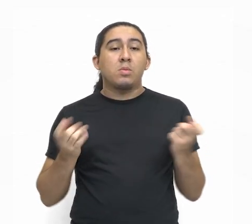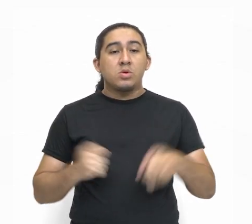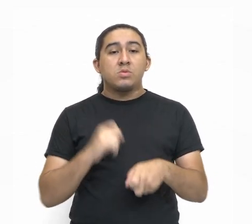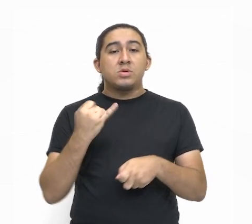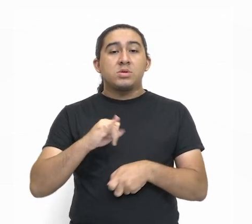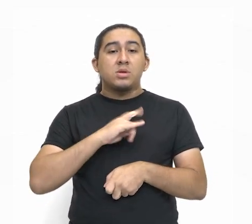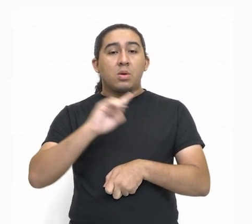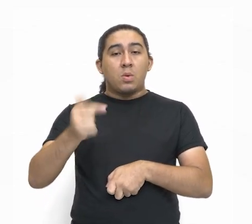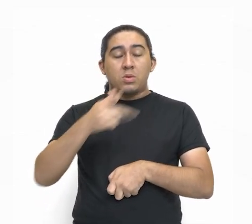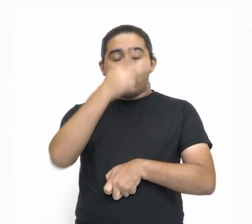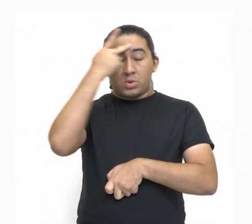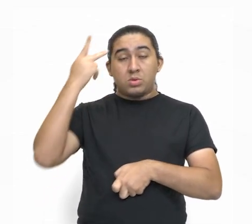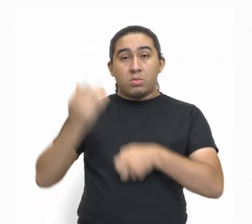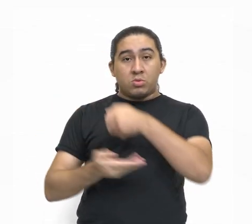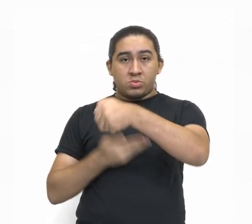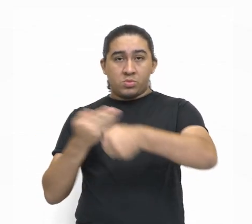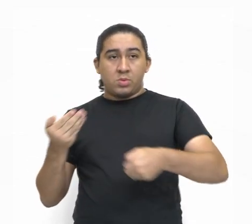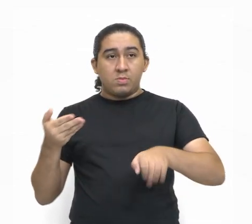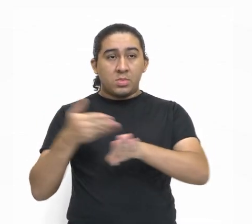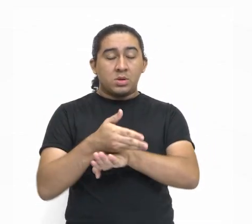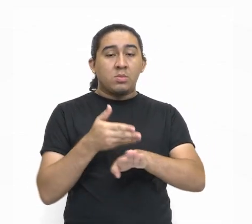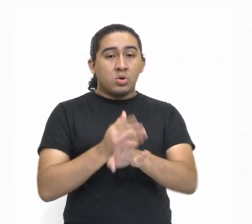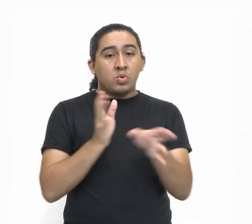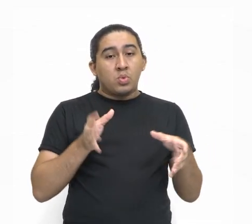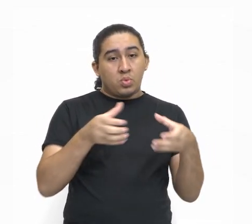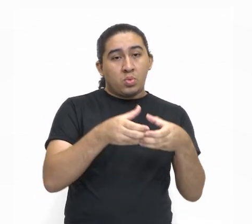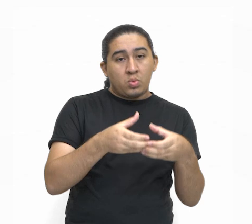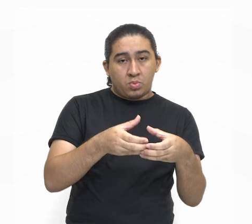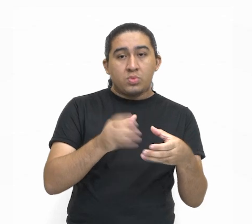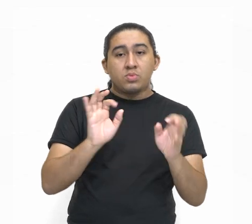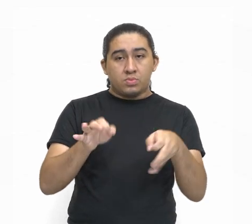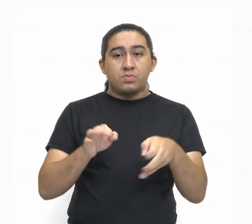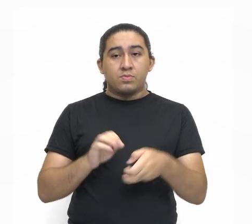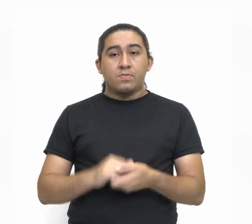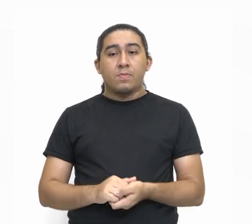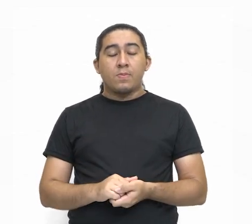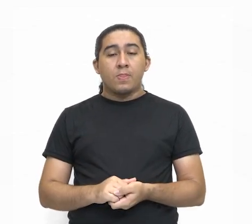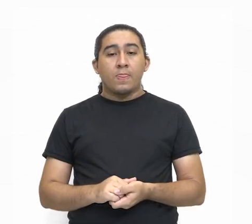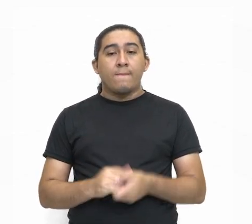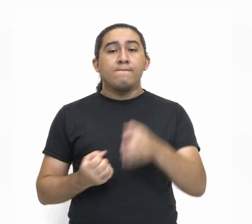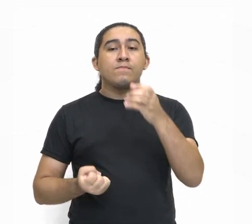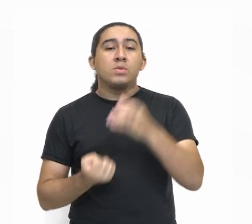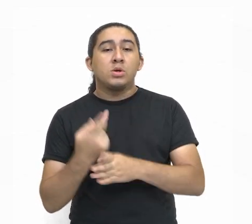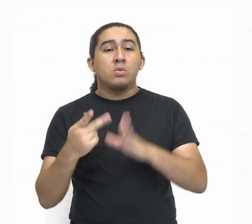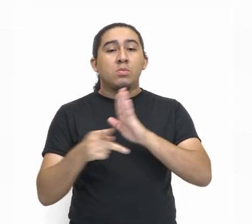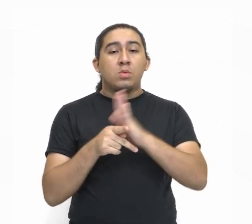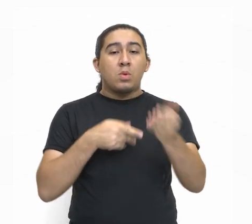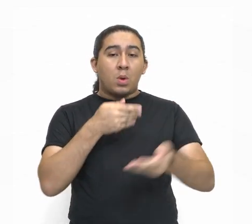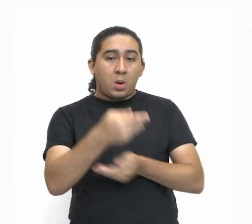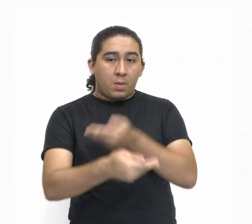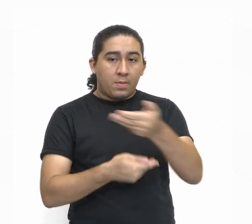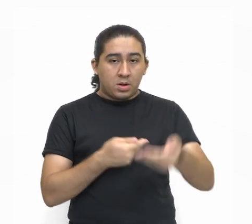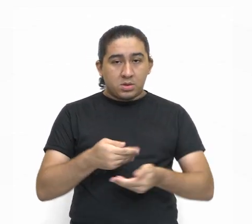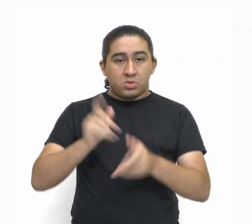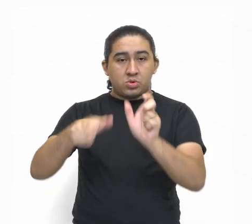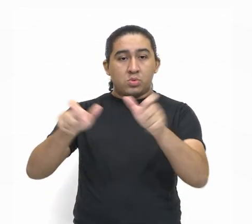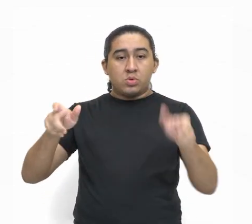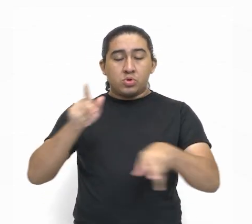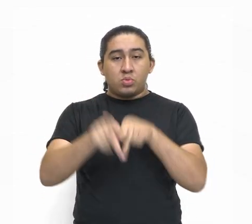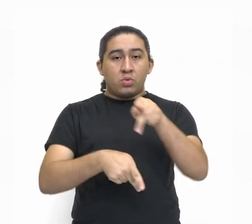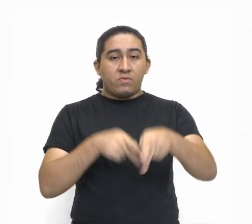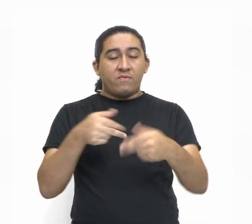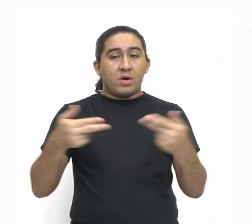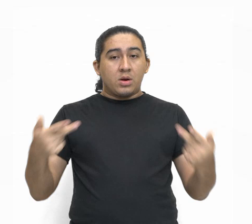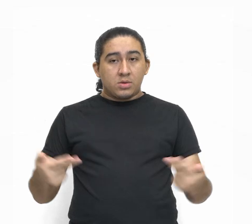detrimento do outro ou dos outros. Por isso ele é coletivo. Ele surge com a cooperação entre as nações e os povos.